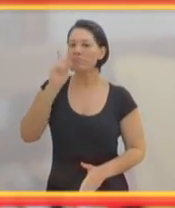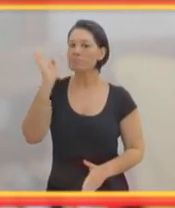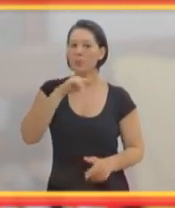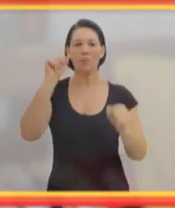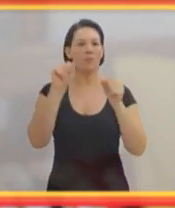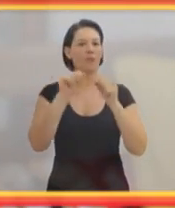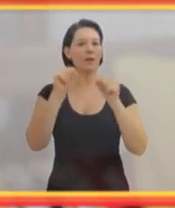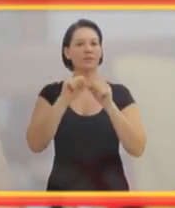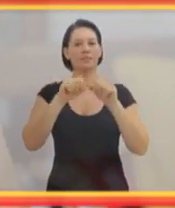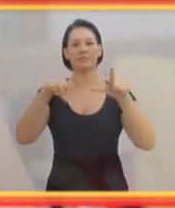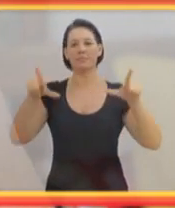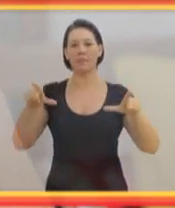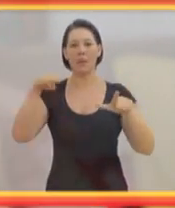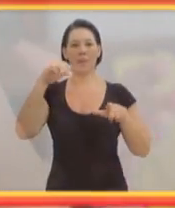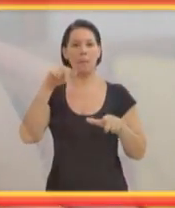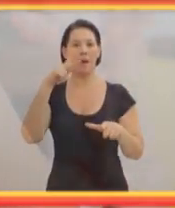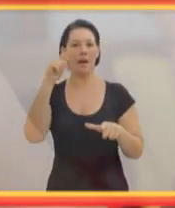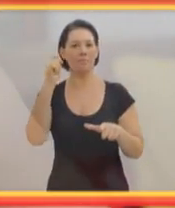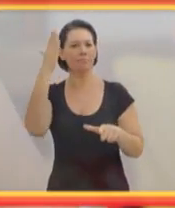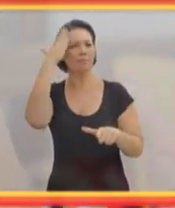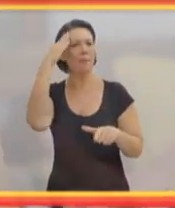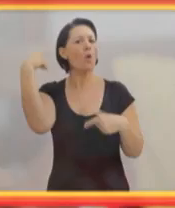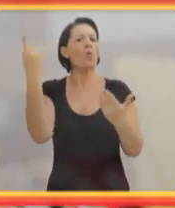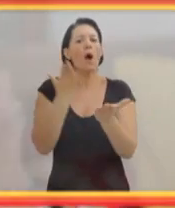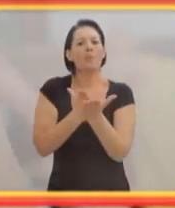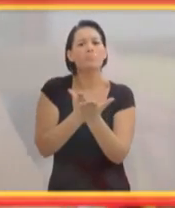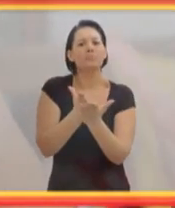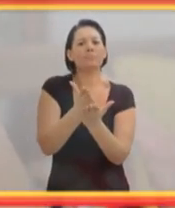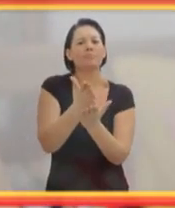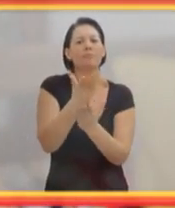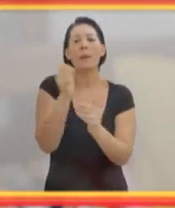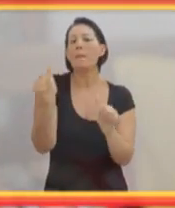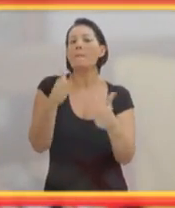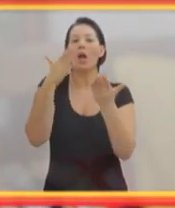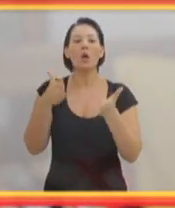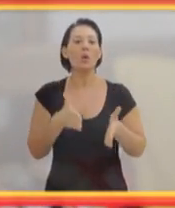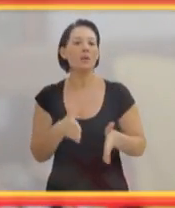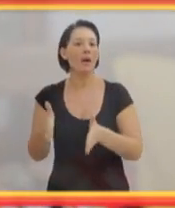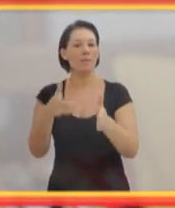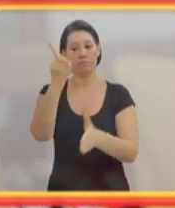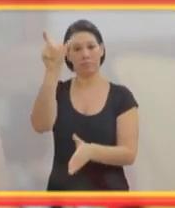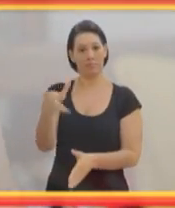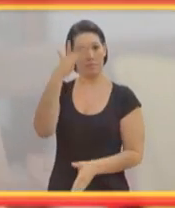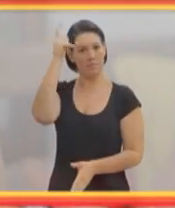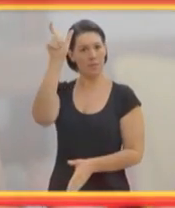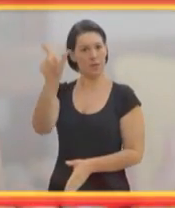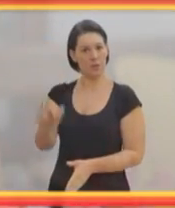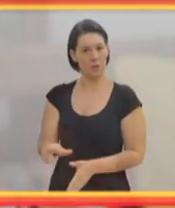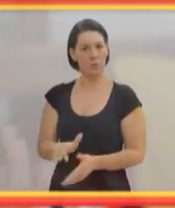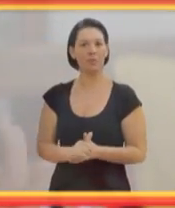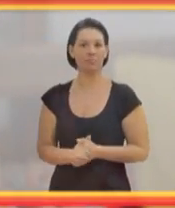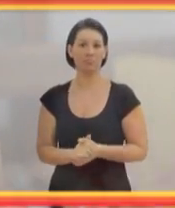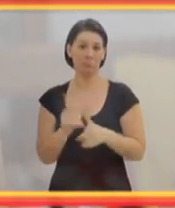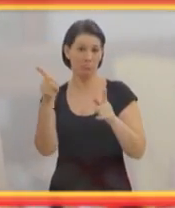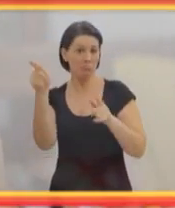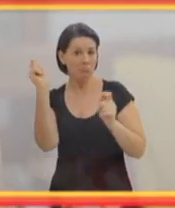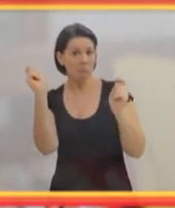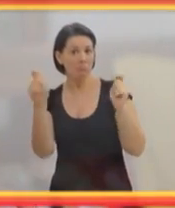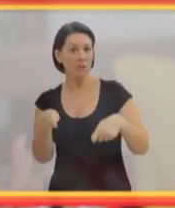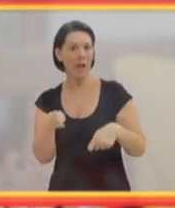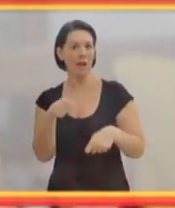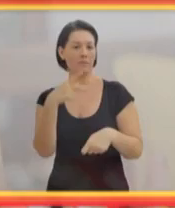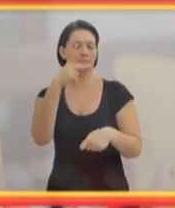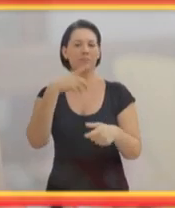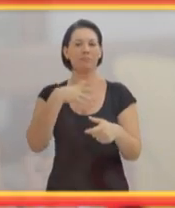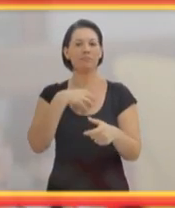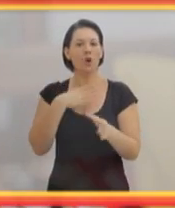mapa para saber qual a direção, qual o melhor caminho para aquela pessoa. Ela serve para você se orientar.